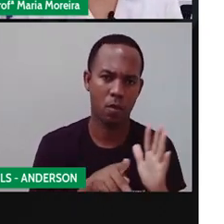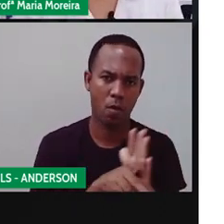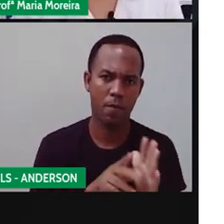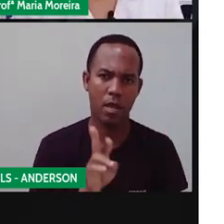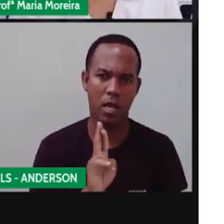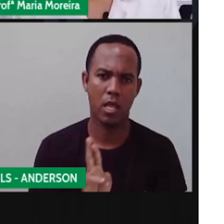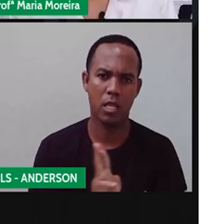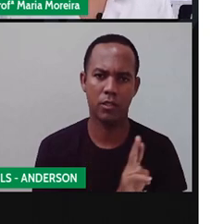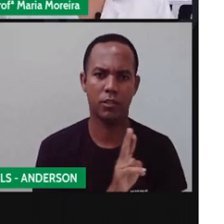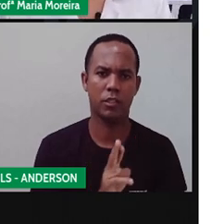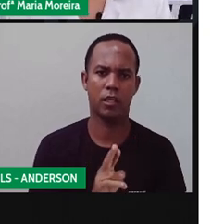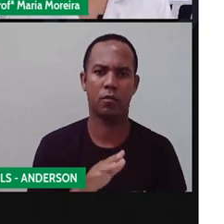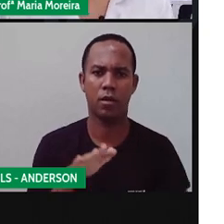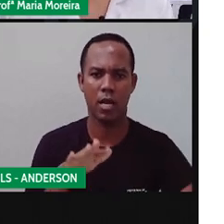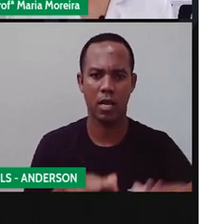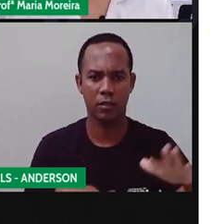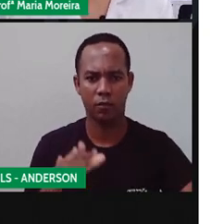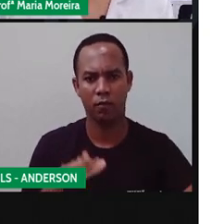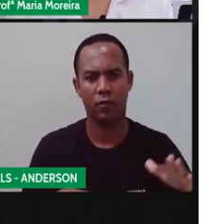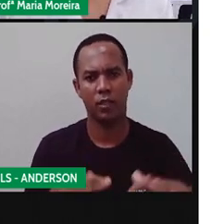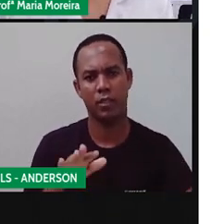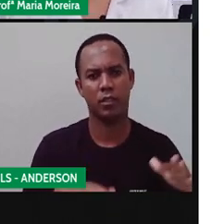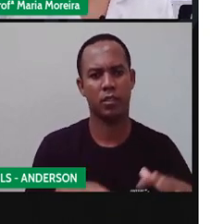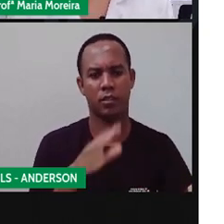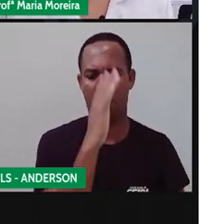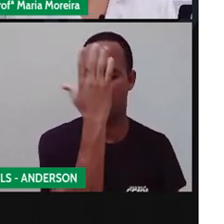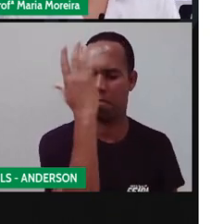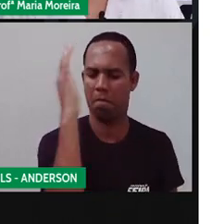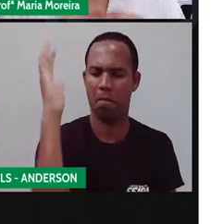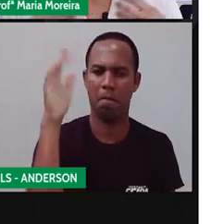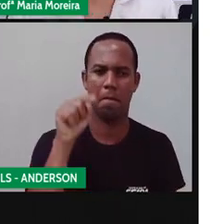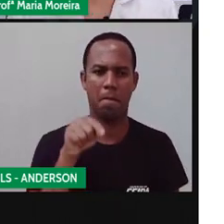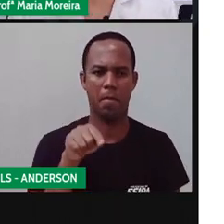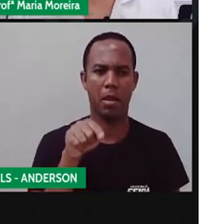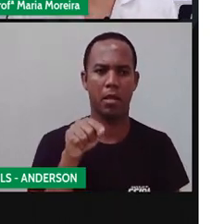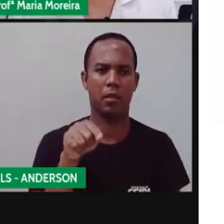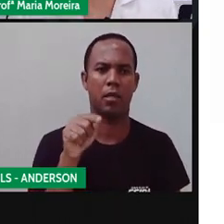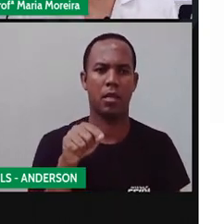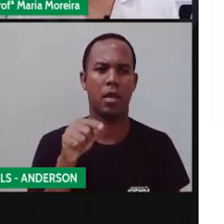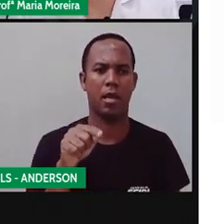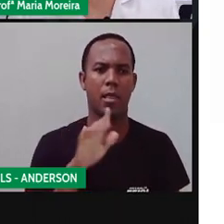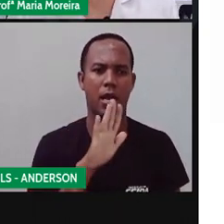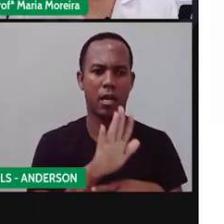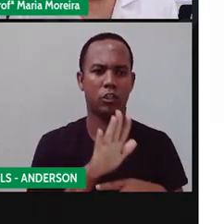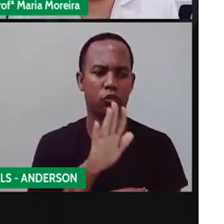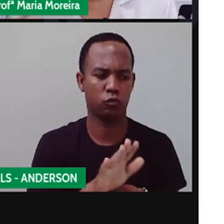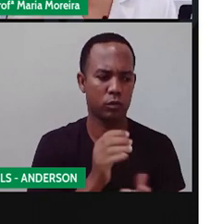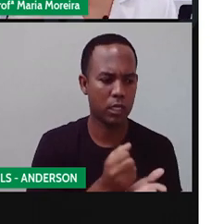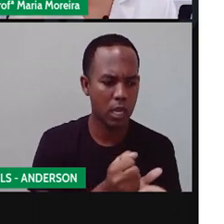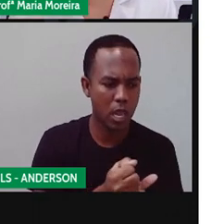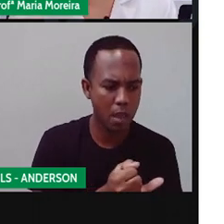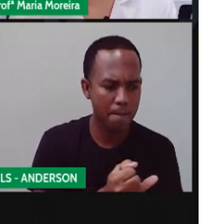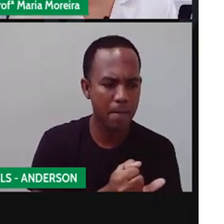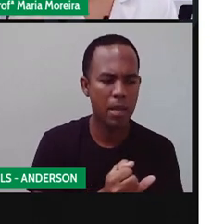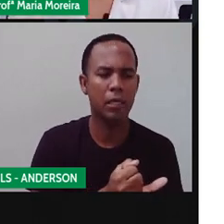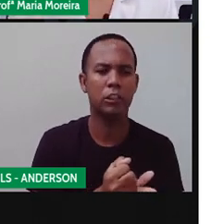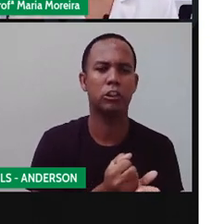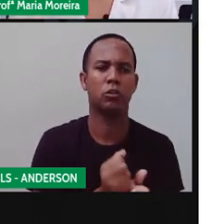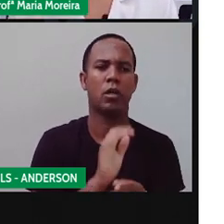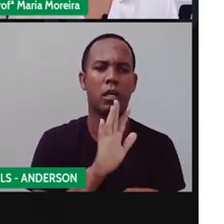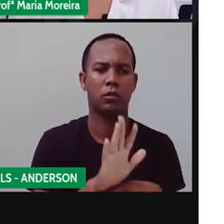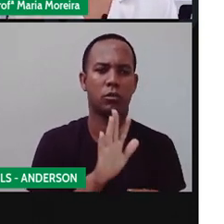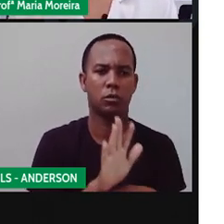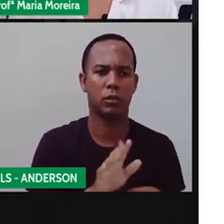Por quê? Algumas dessas plantas, elas são utilizadas para curar enfermidades físicas mesmo e outras, esses ritos religiosos,